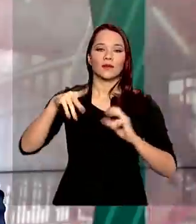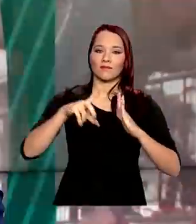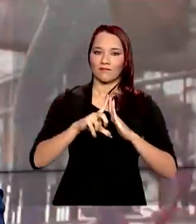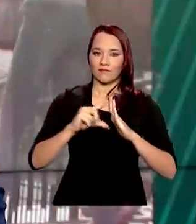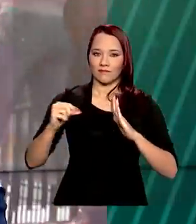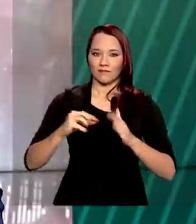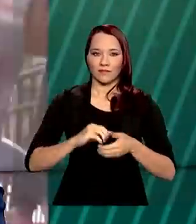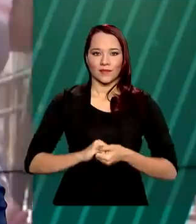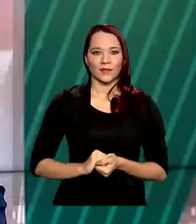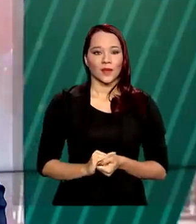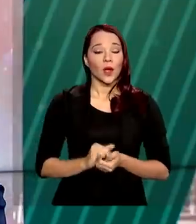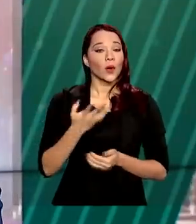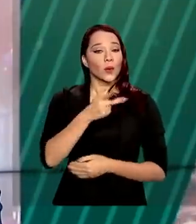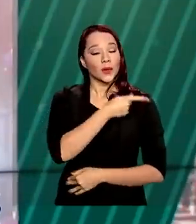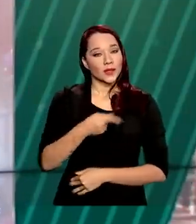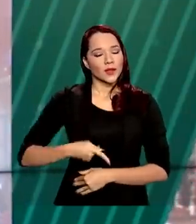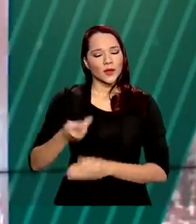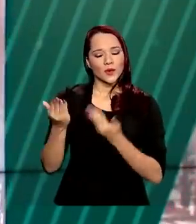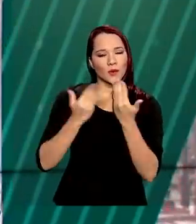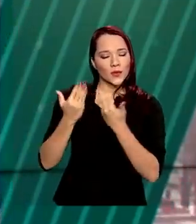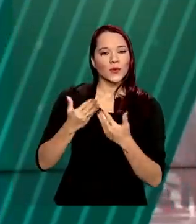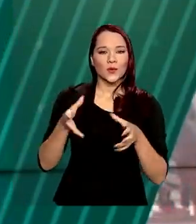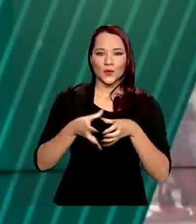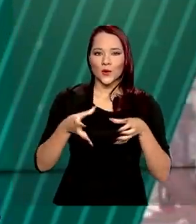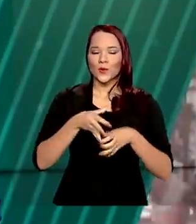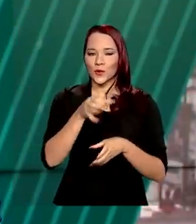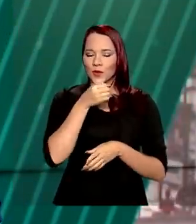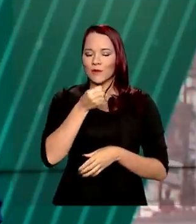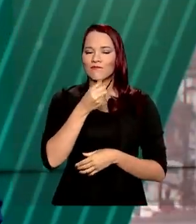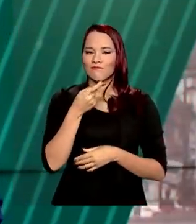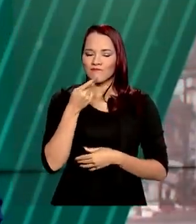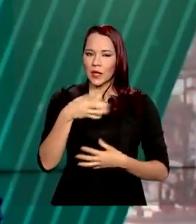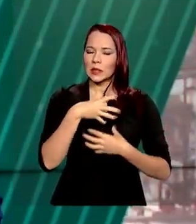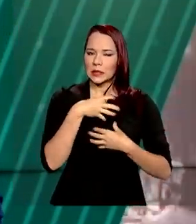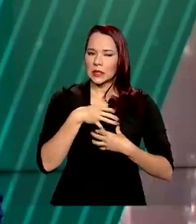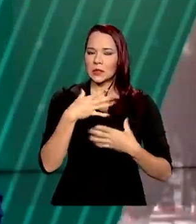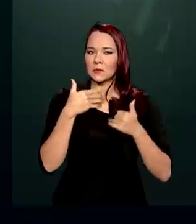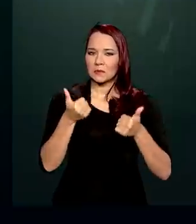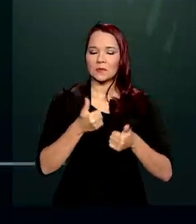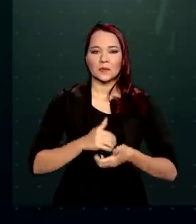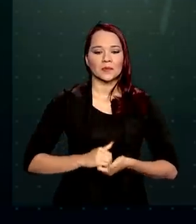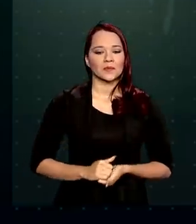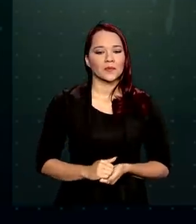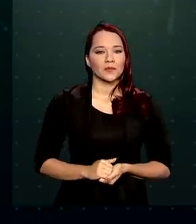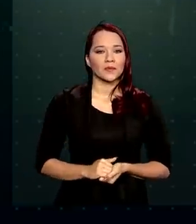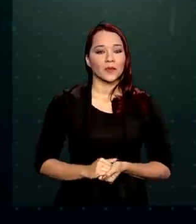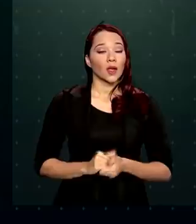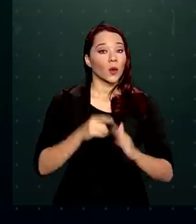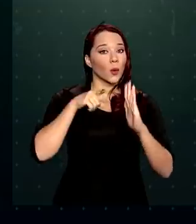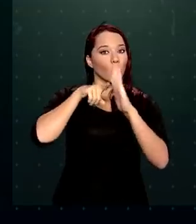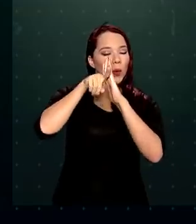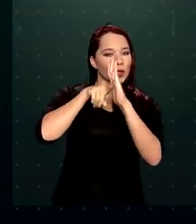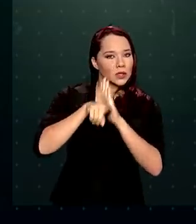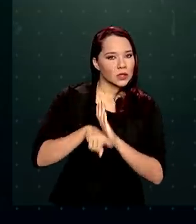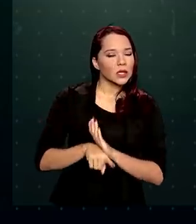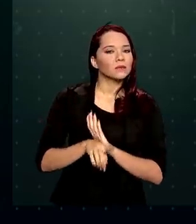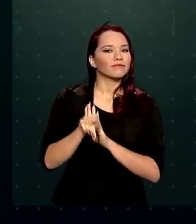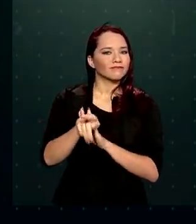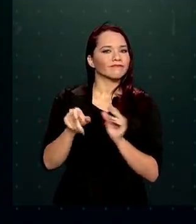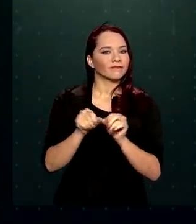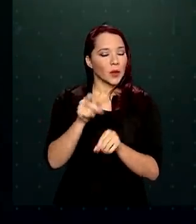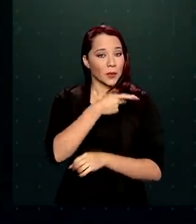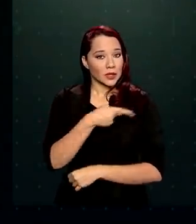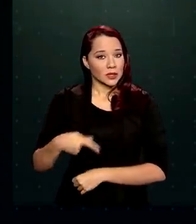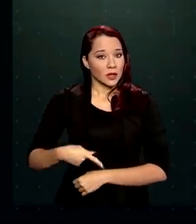da Alvorada. O presidente conversou com a nossa equipe e disse que está se sentindo bem. O exame feito pelo presidente